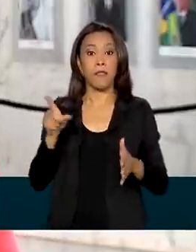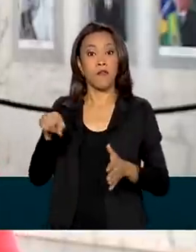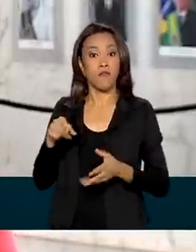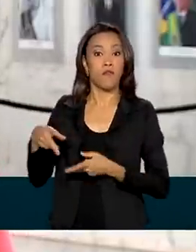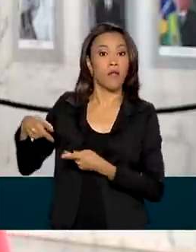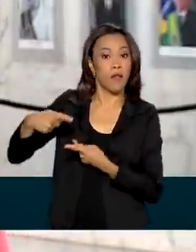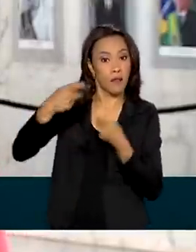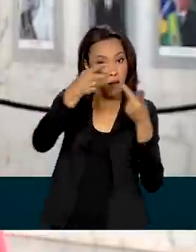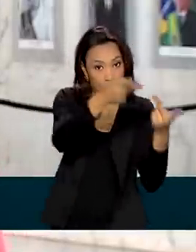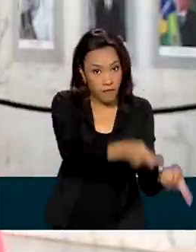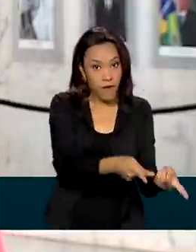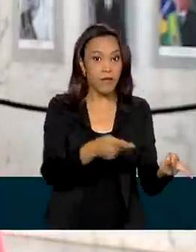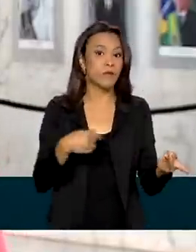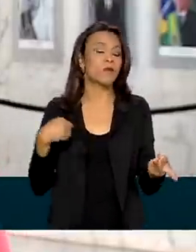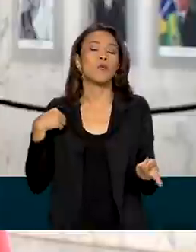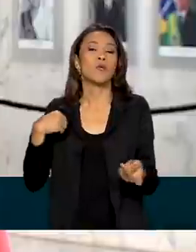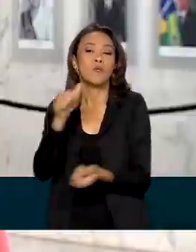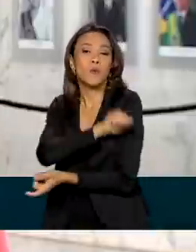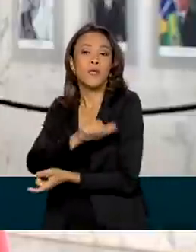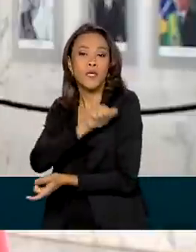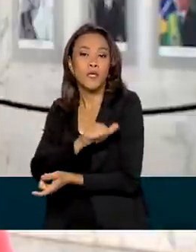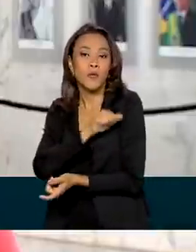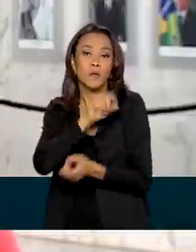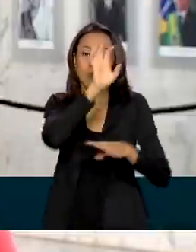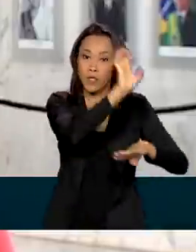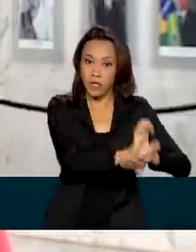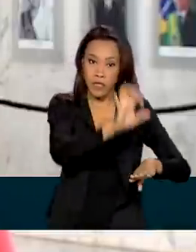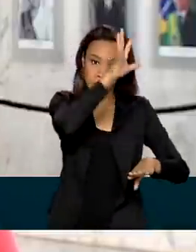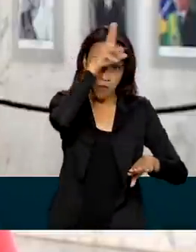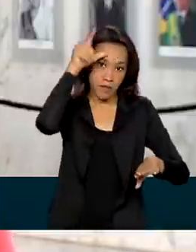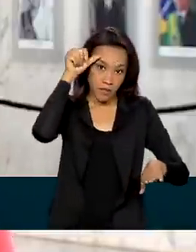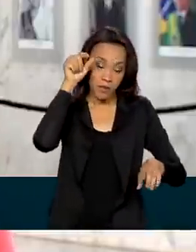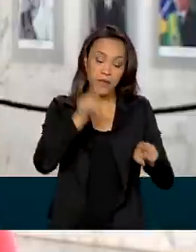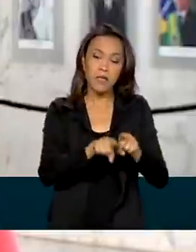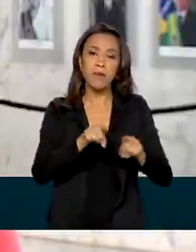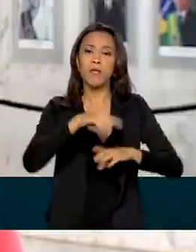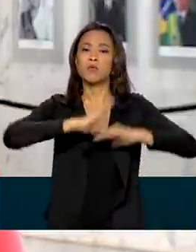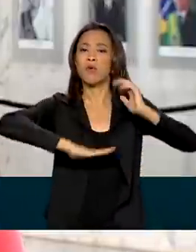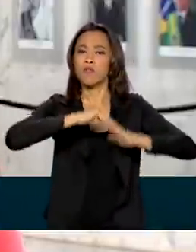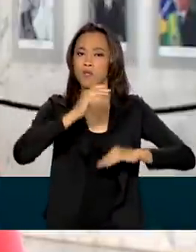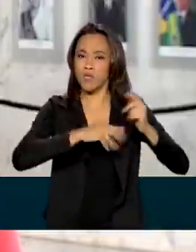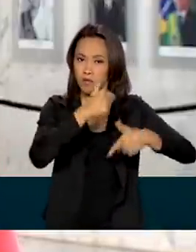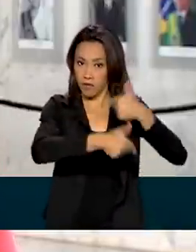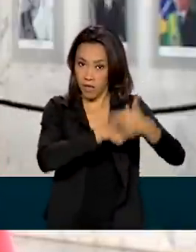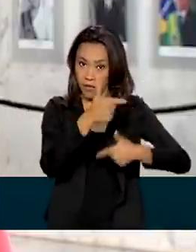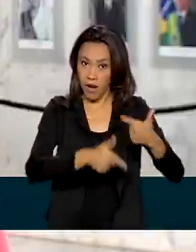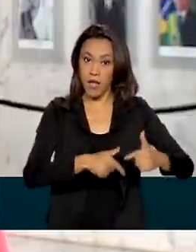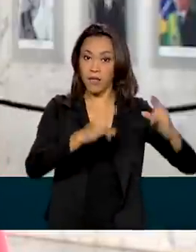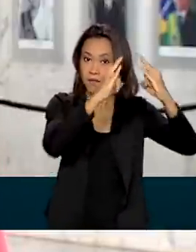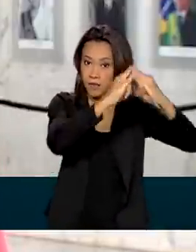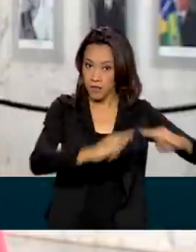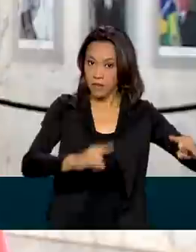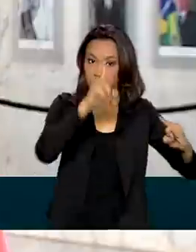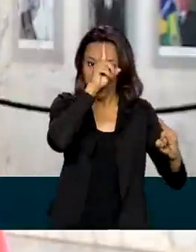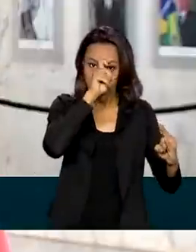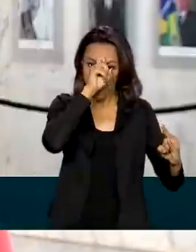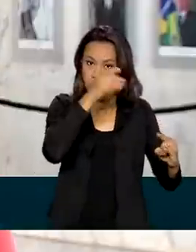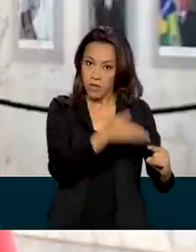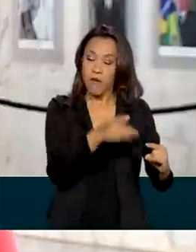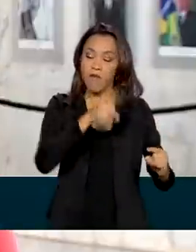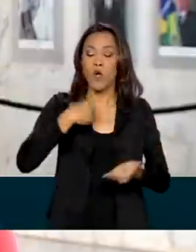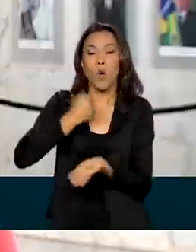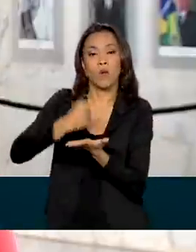a Manaus pelo Ministério da Defesa e os profissionais que vão atuar nessa enfermaria de campanha foram contratados pelo Ministério da